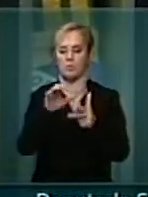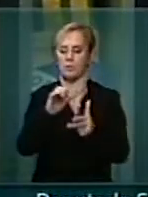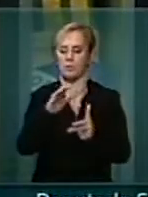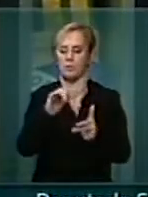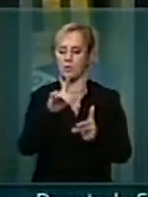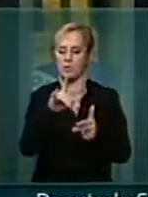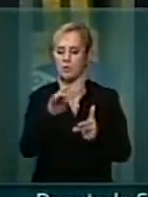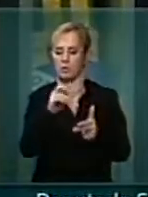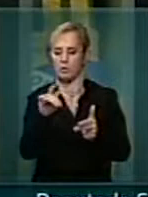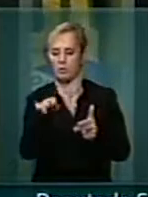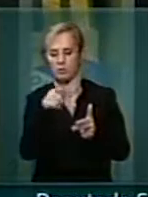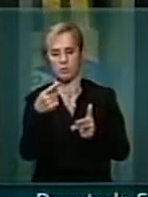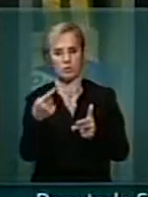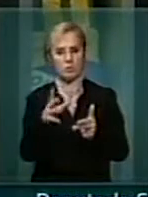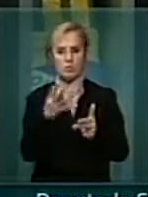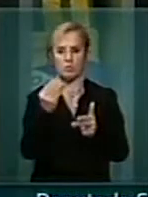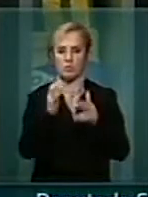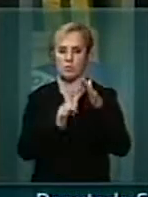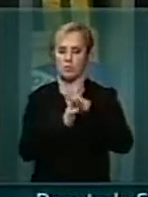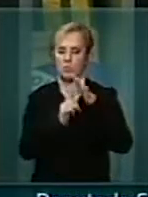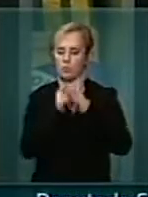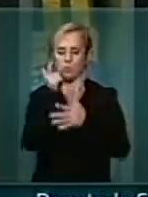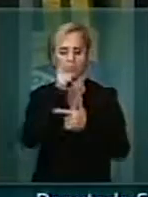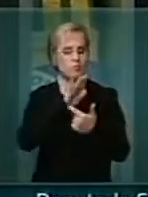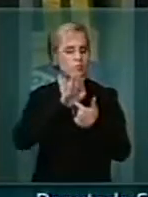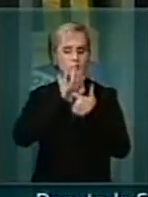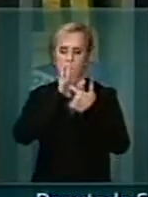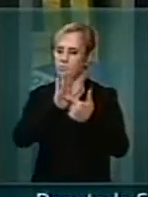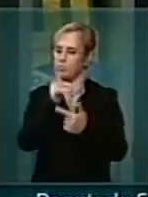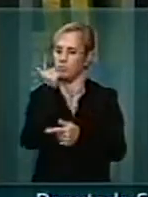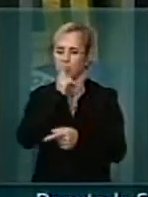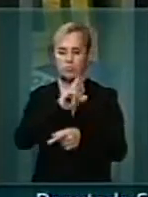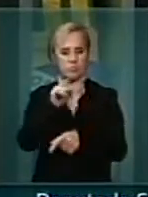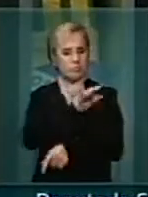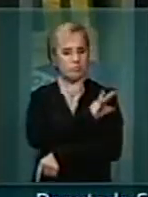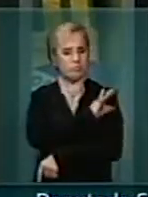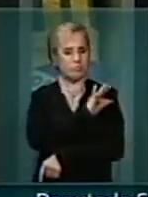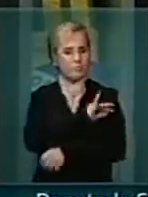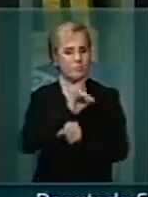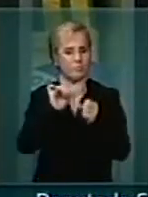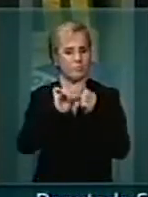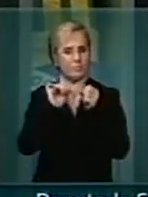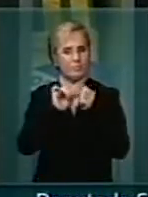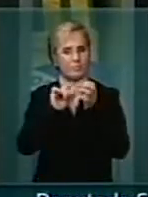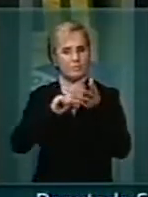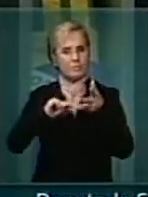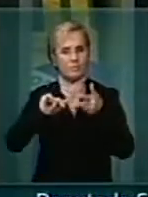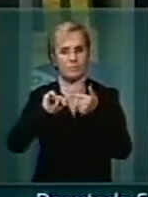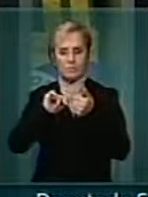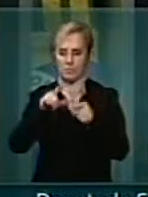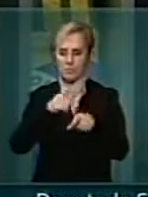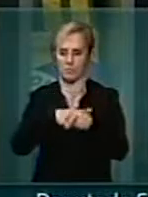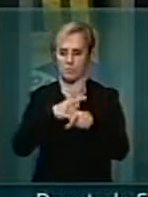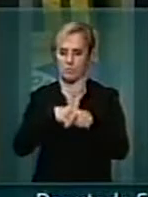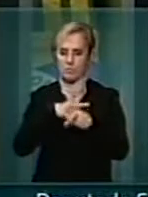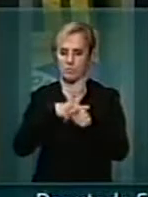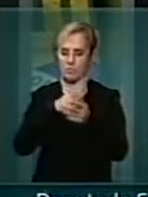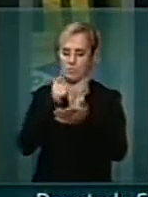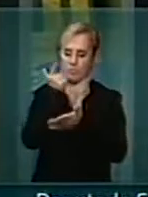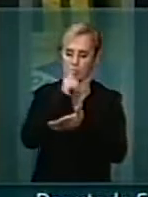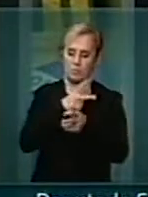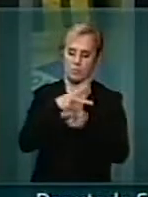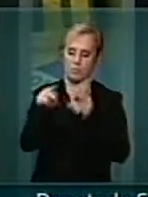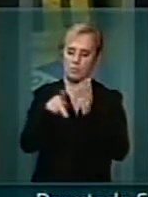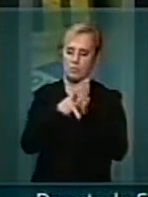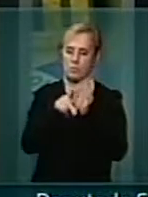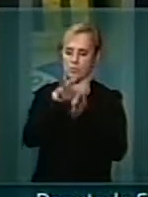empresas, muitas delas, não demonstram a capacidade técnica ao terem vencido o certame licitatório